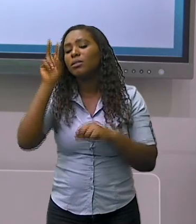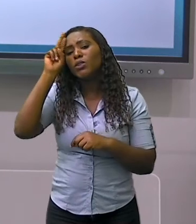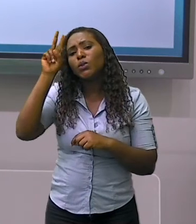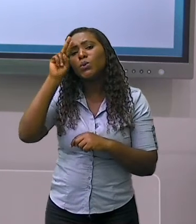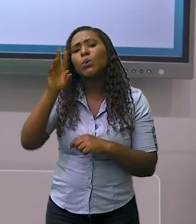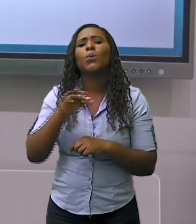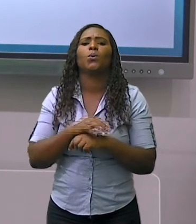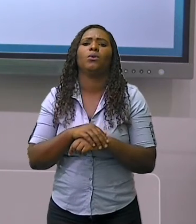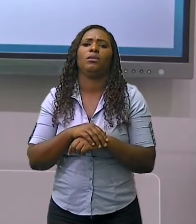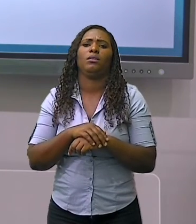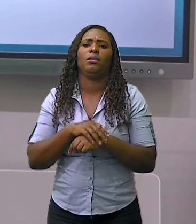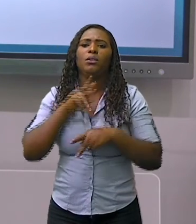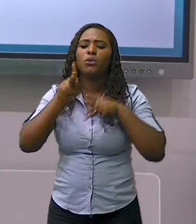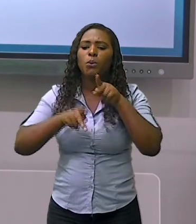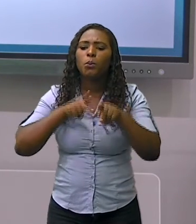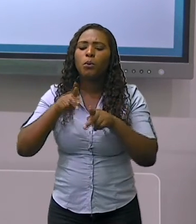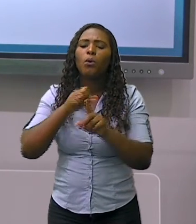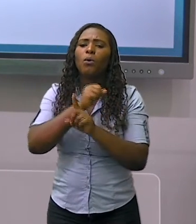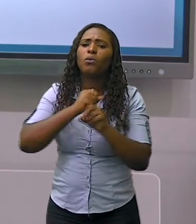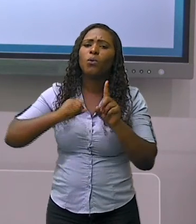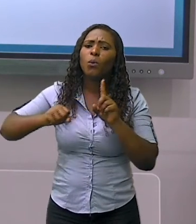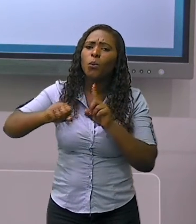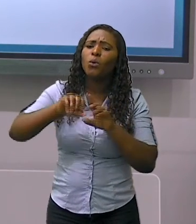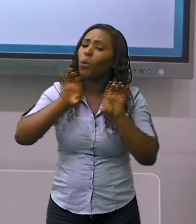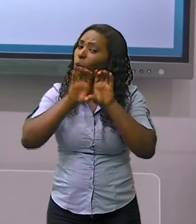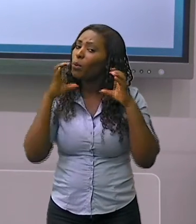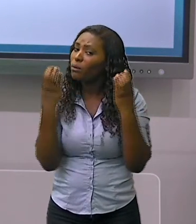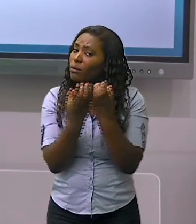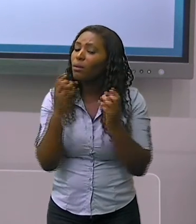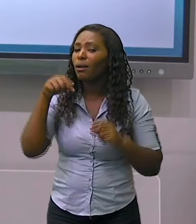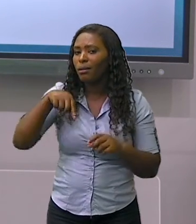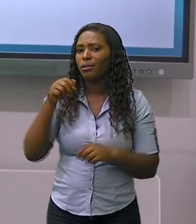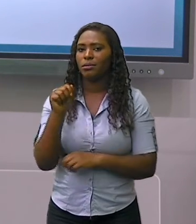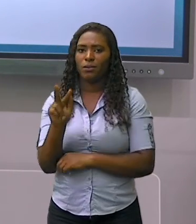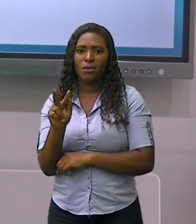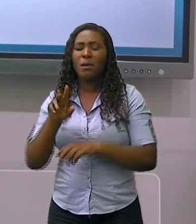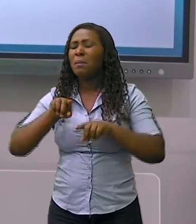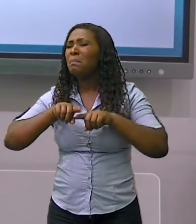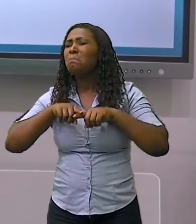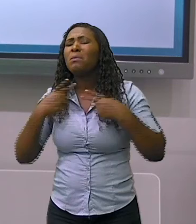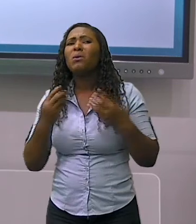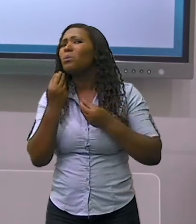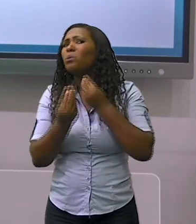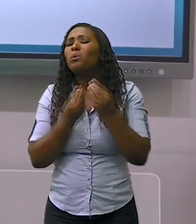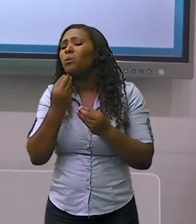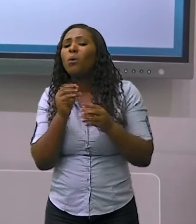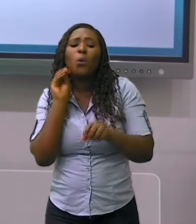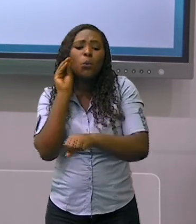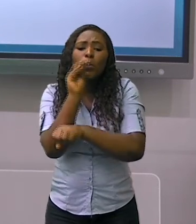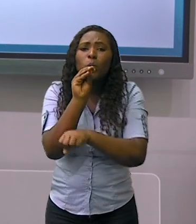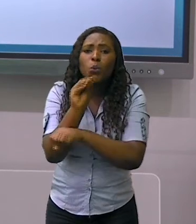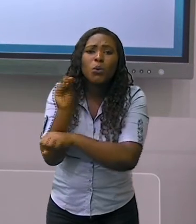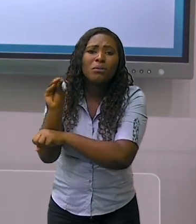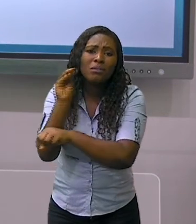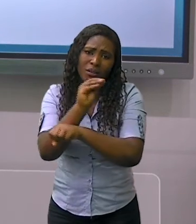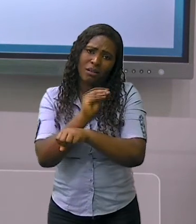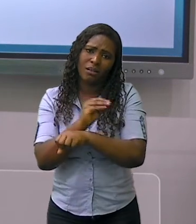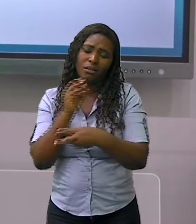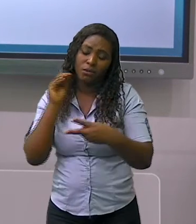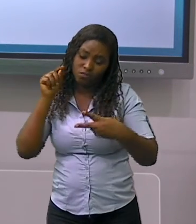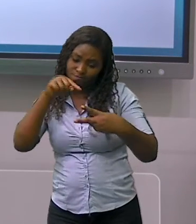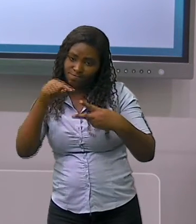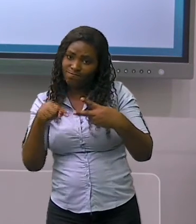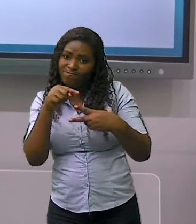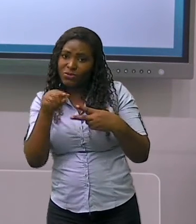pensar um pouco a respeito da garantia deste patrimônio, desta cultura, deste elemento natural.